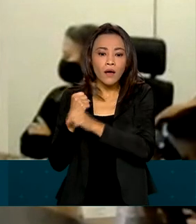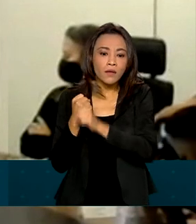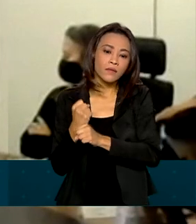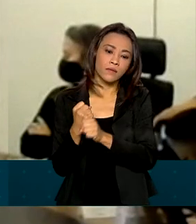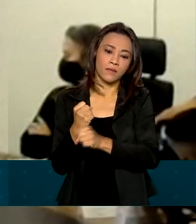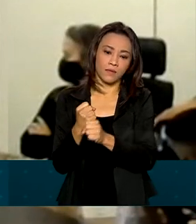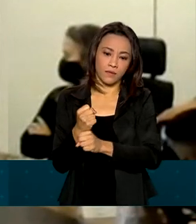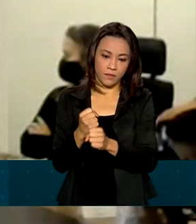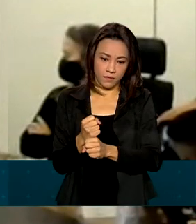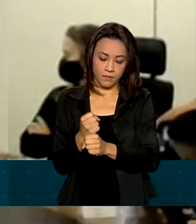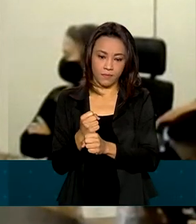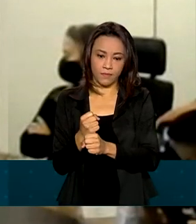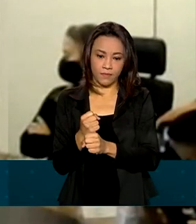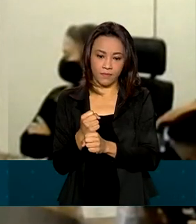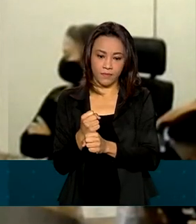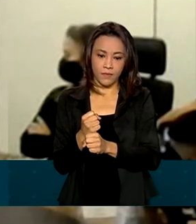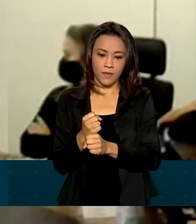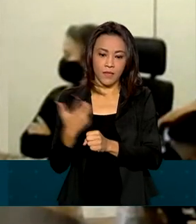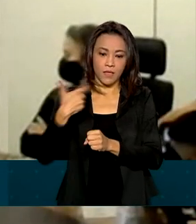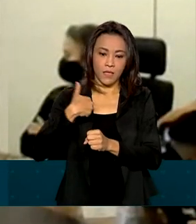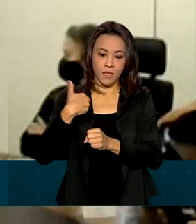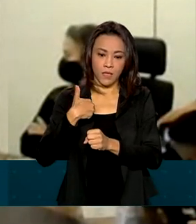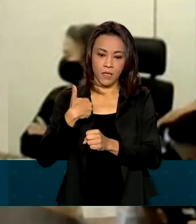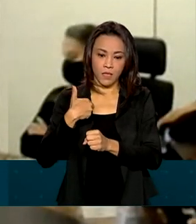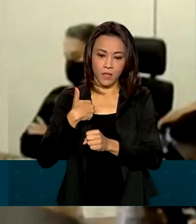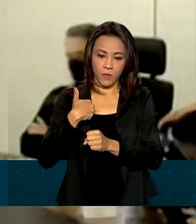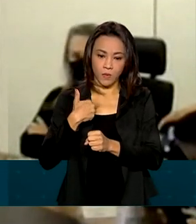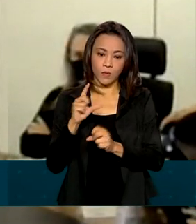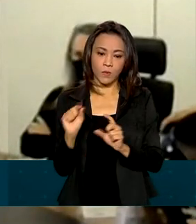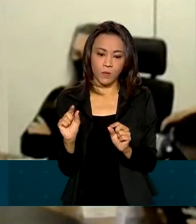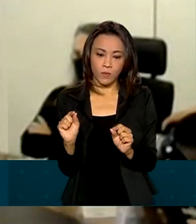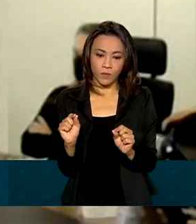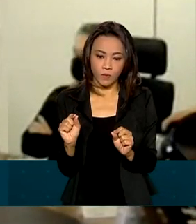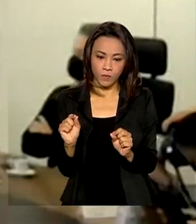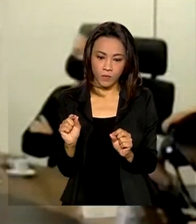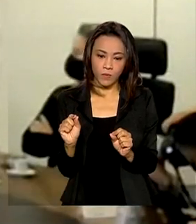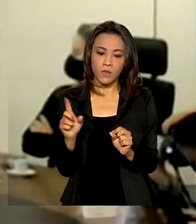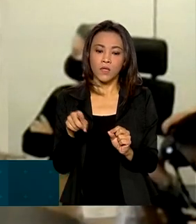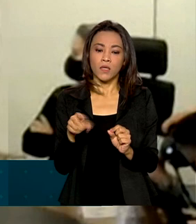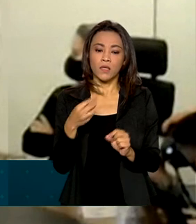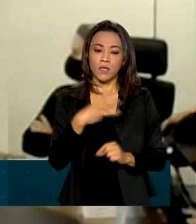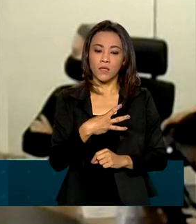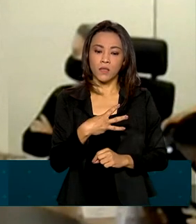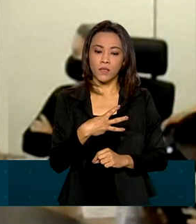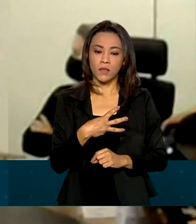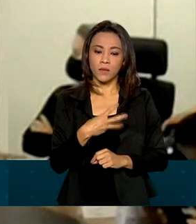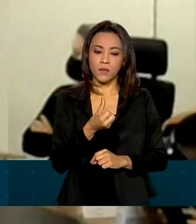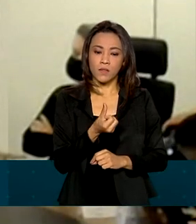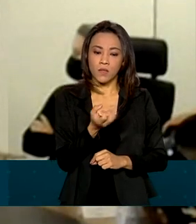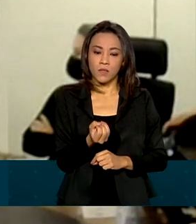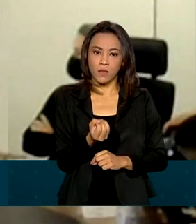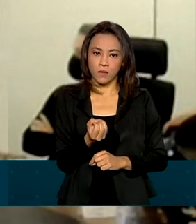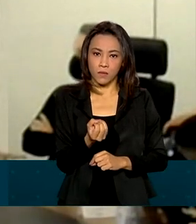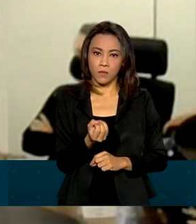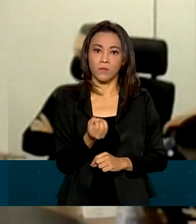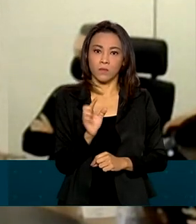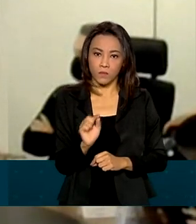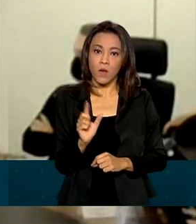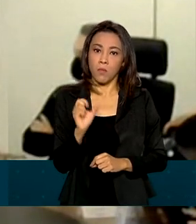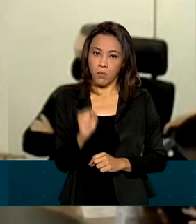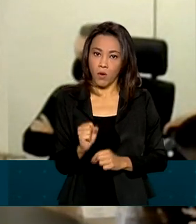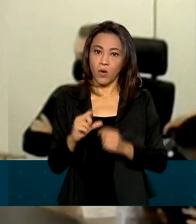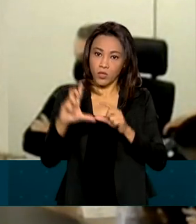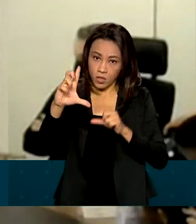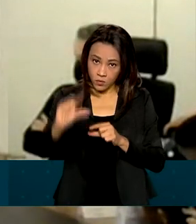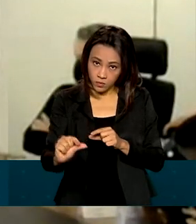me custa R 1.000,00. E eu estou substituindo por um bloco que me custa R$ 360,00 no máximo. Pode diminuir no